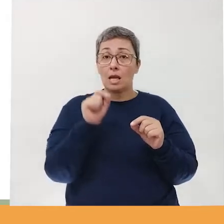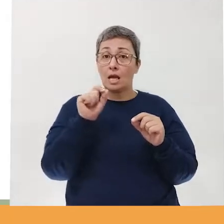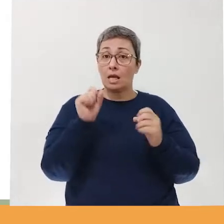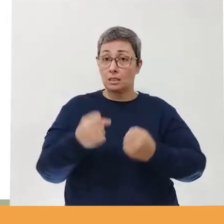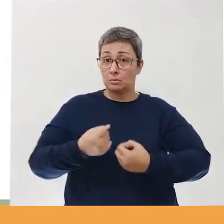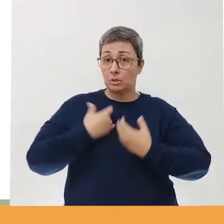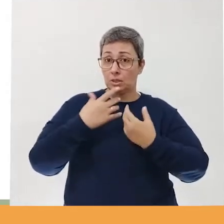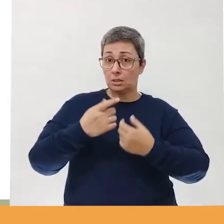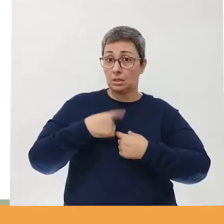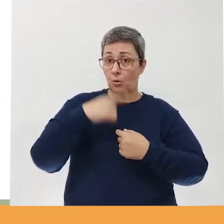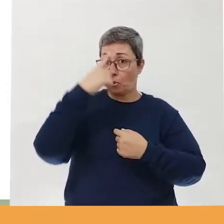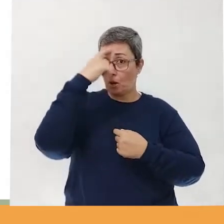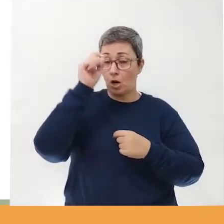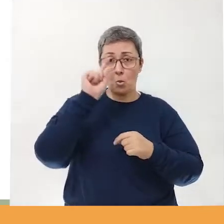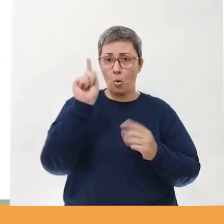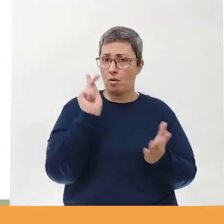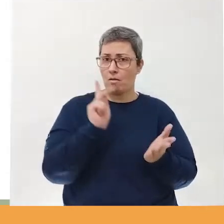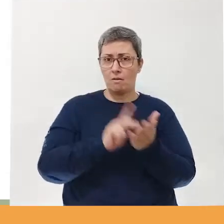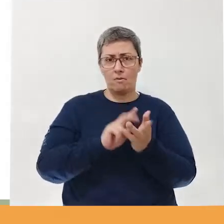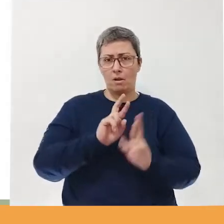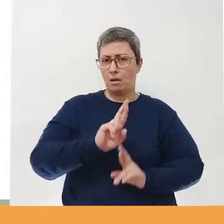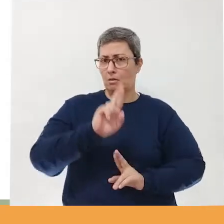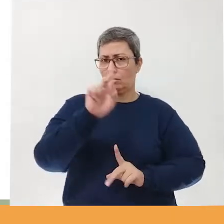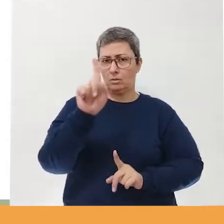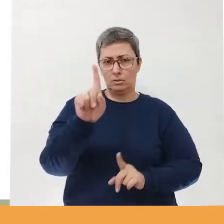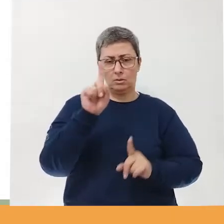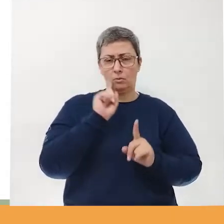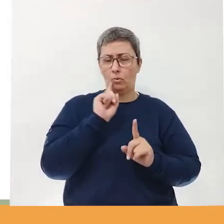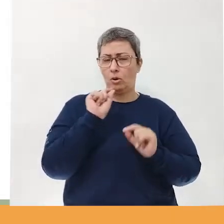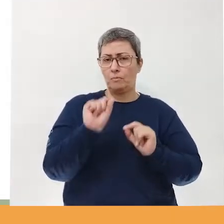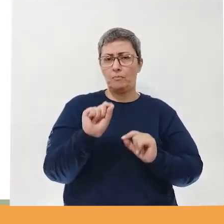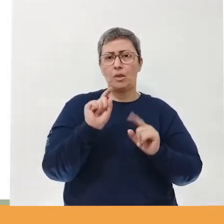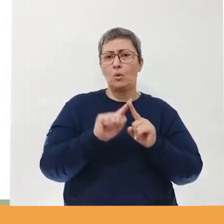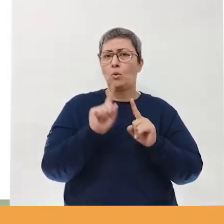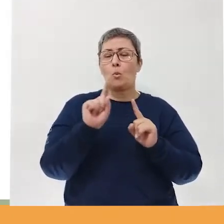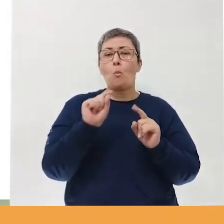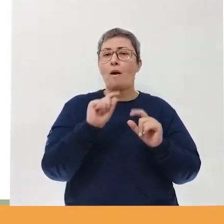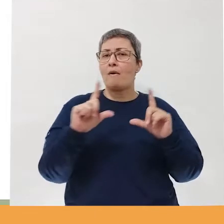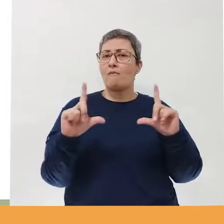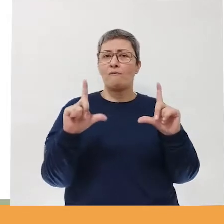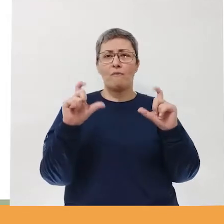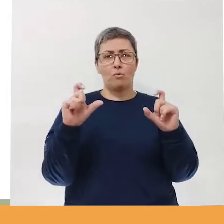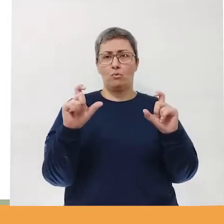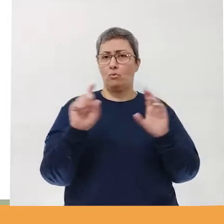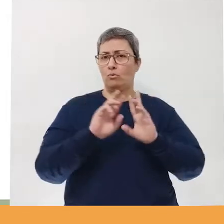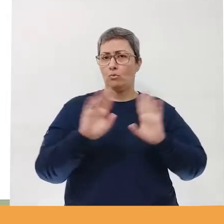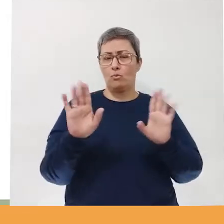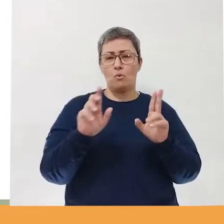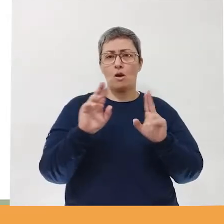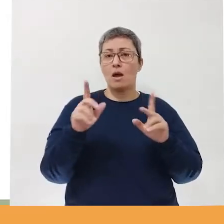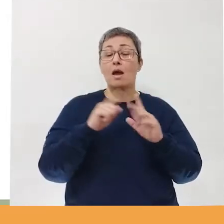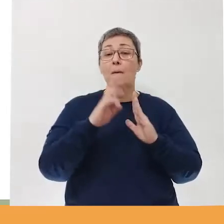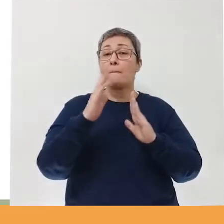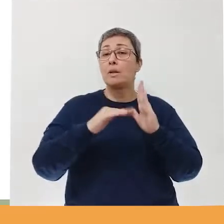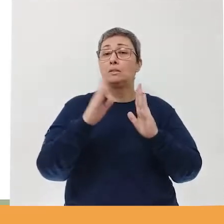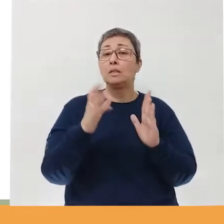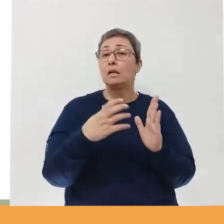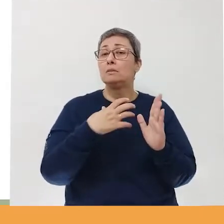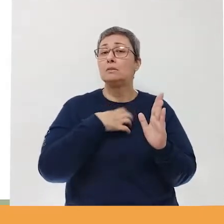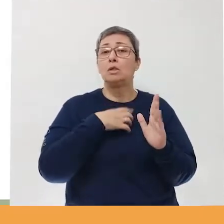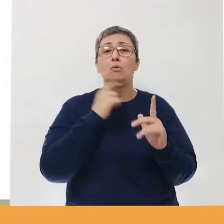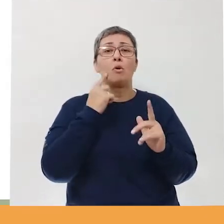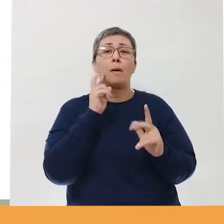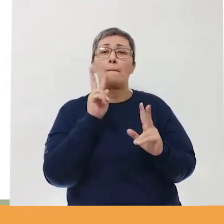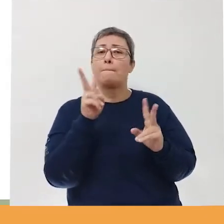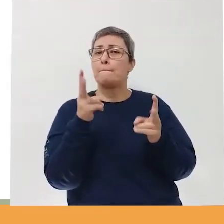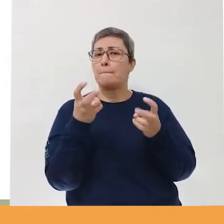suas ideias, e não a realidade da coisa. Então não é uma fotografia. Ele pinta como ele sente, como